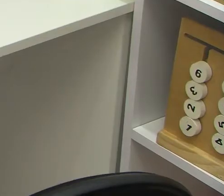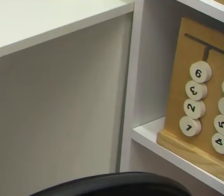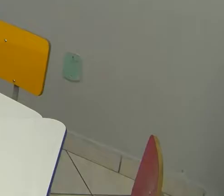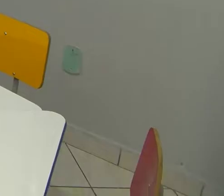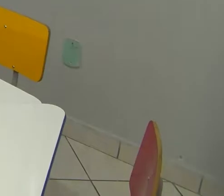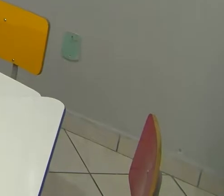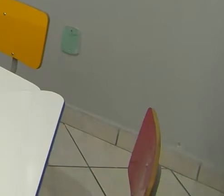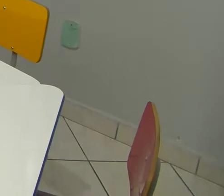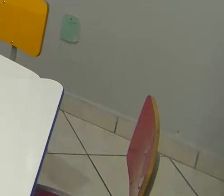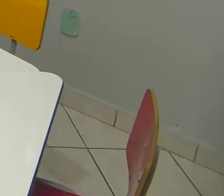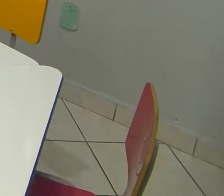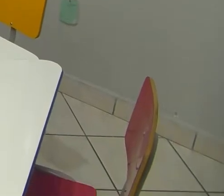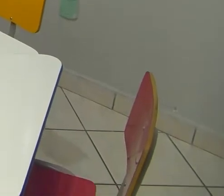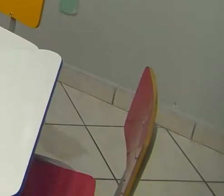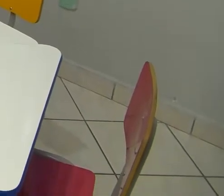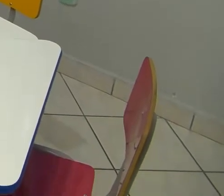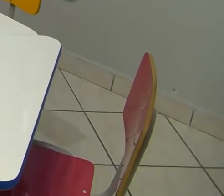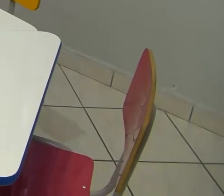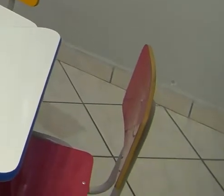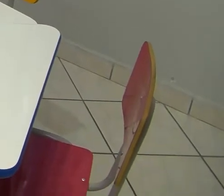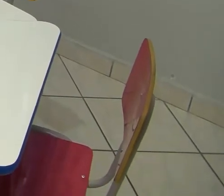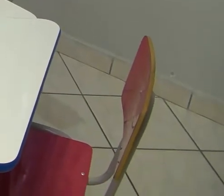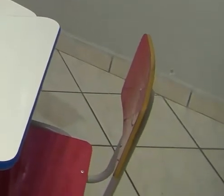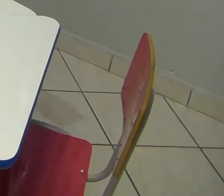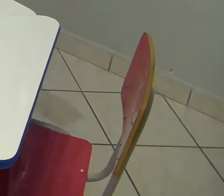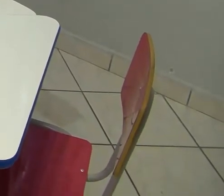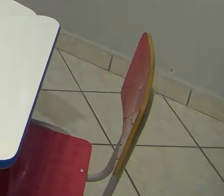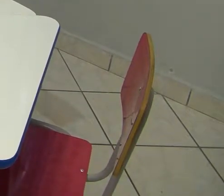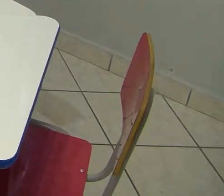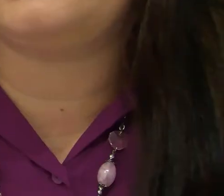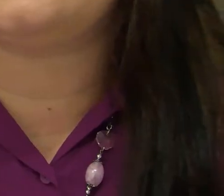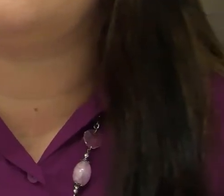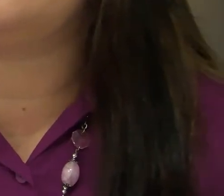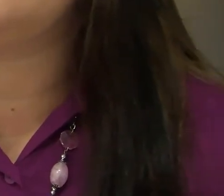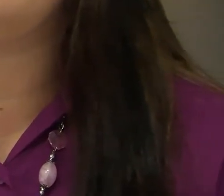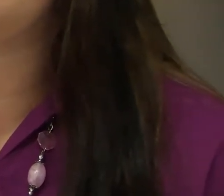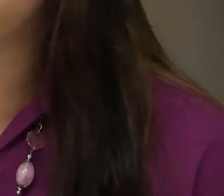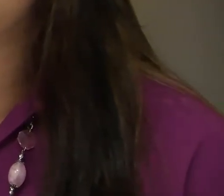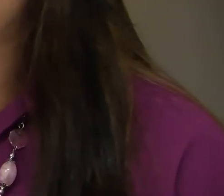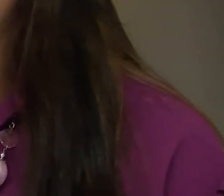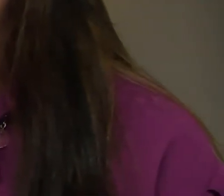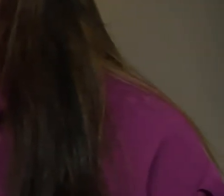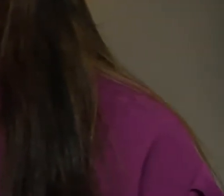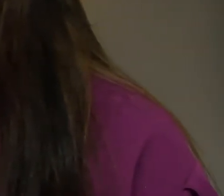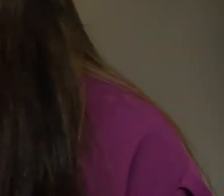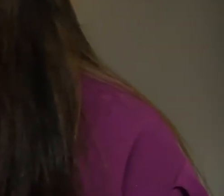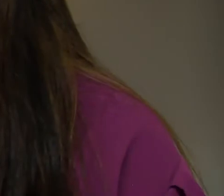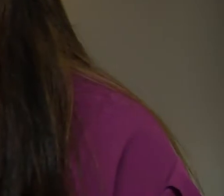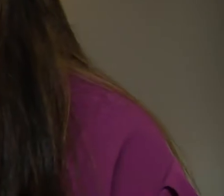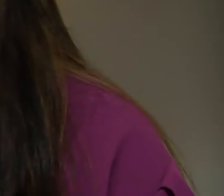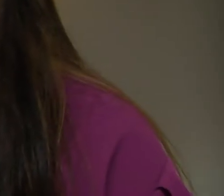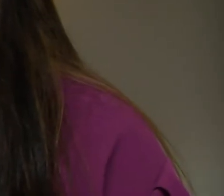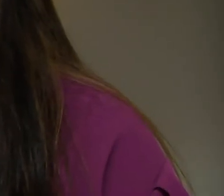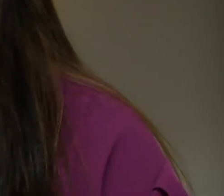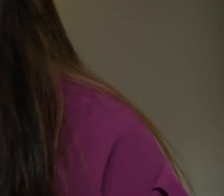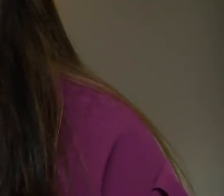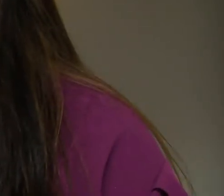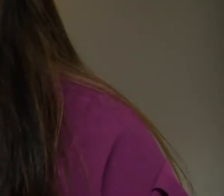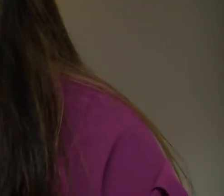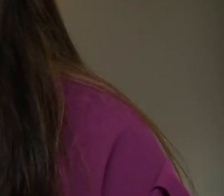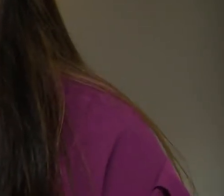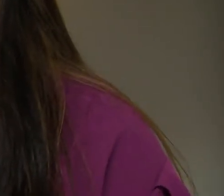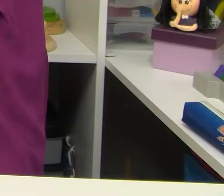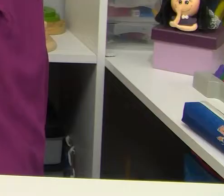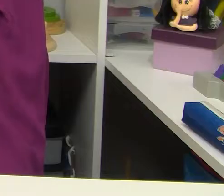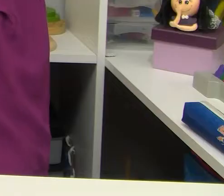terapêutico para jovens e crianças com dificuldade de aprendizado. E em 2019, tornou-se MEI, uma microempreendedora